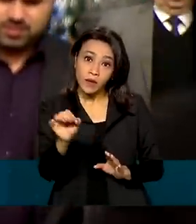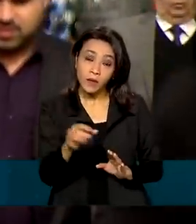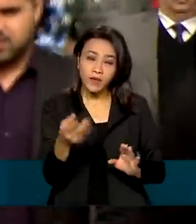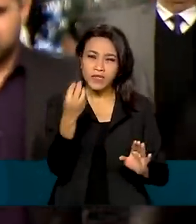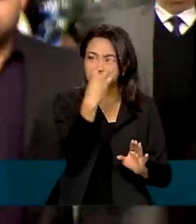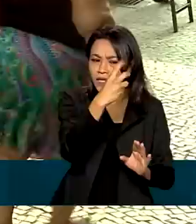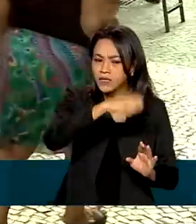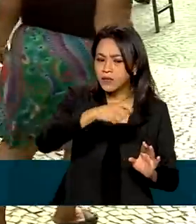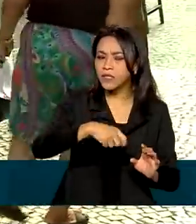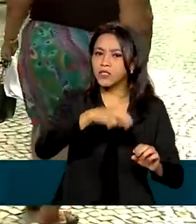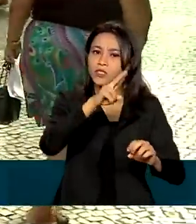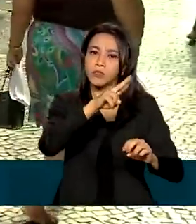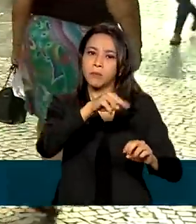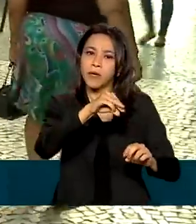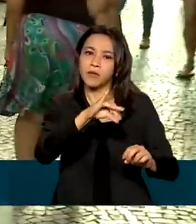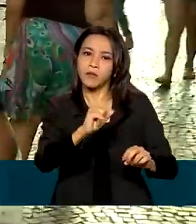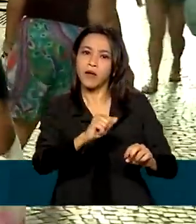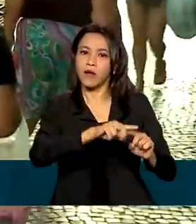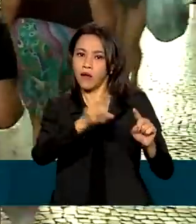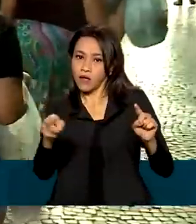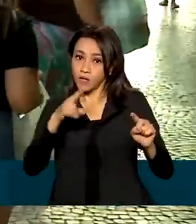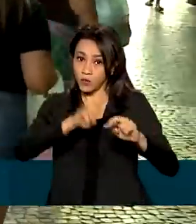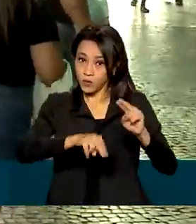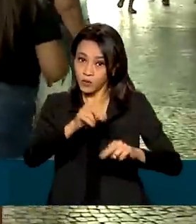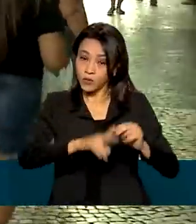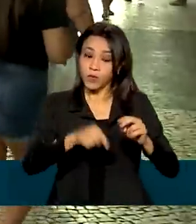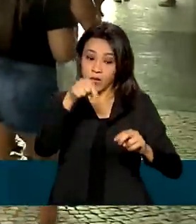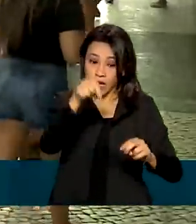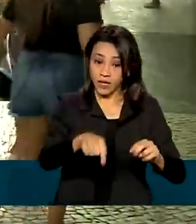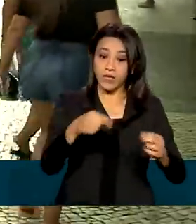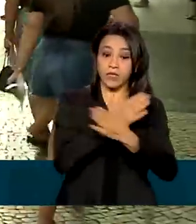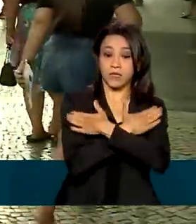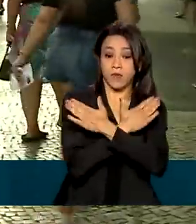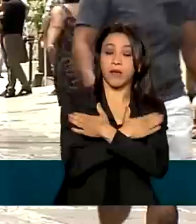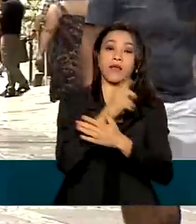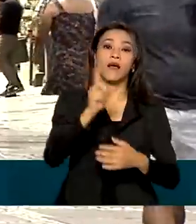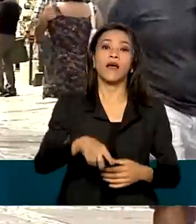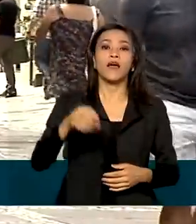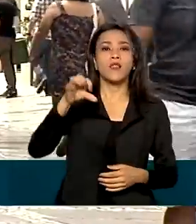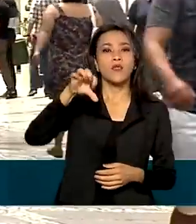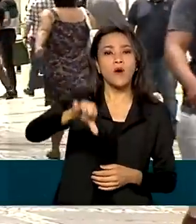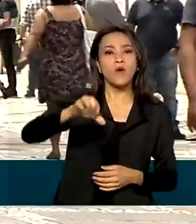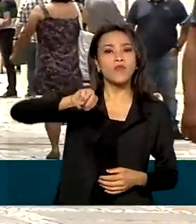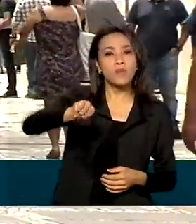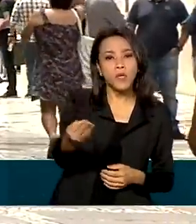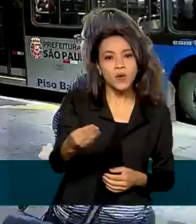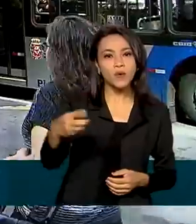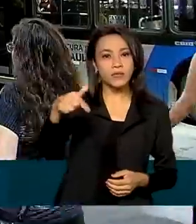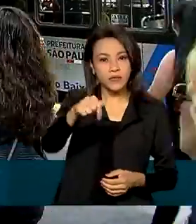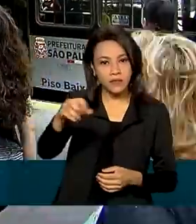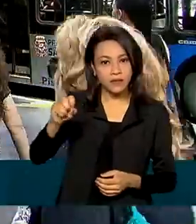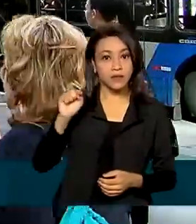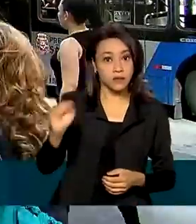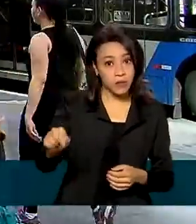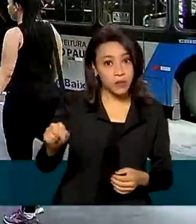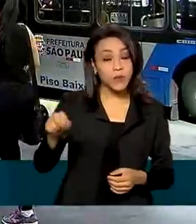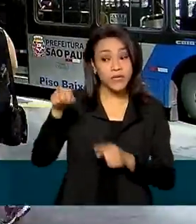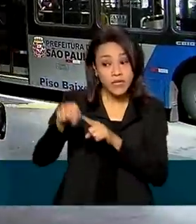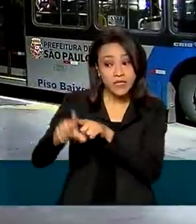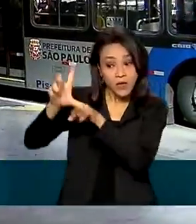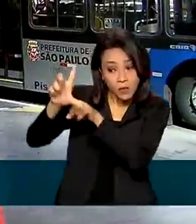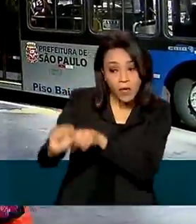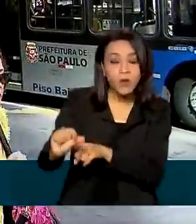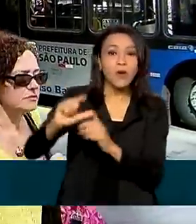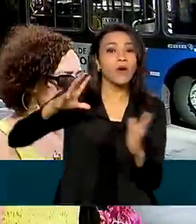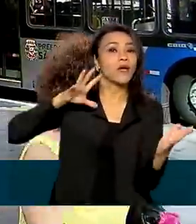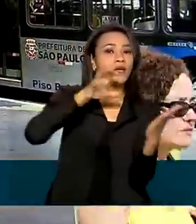de maio a julho. A população desocupada no país foi de 9 milhões e 700 mil. É o menor nível